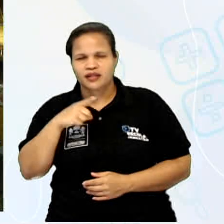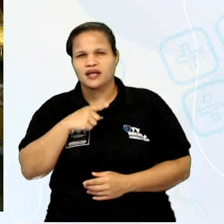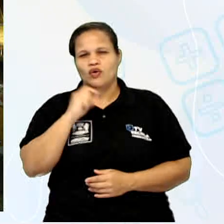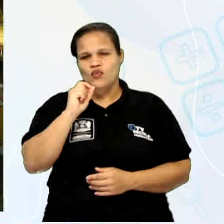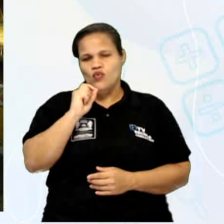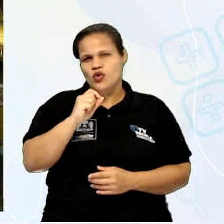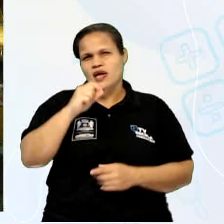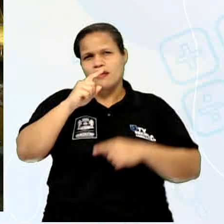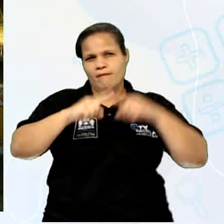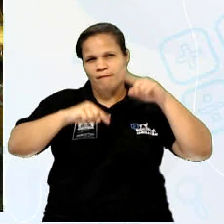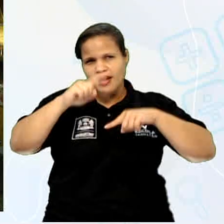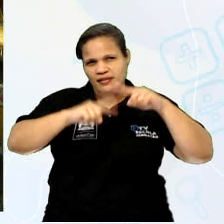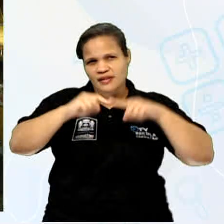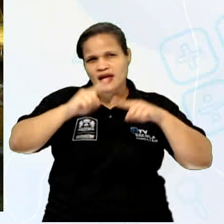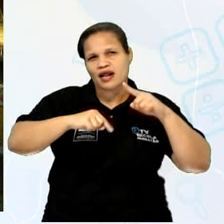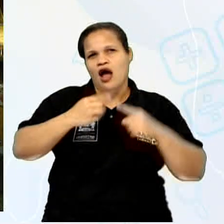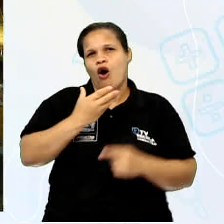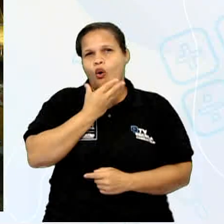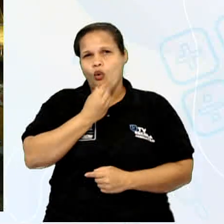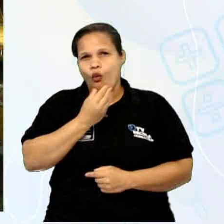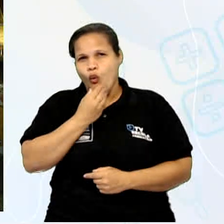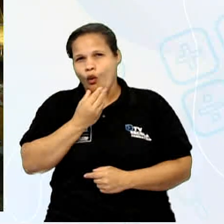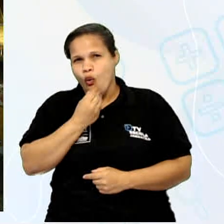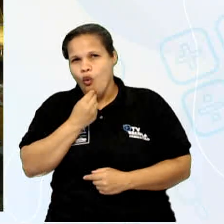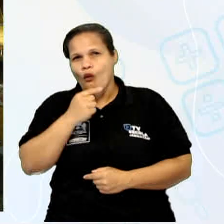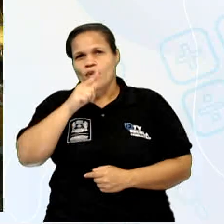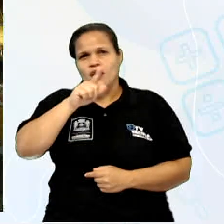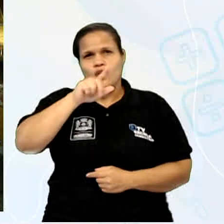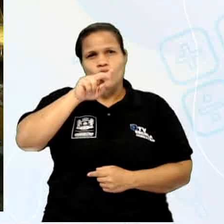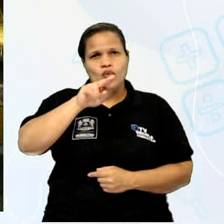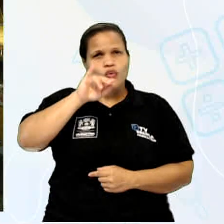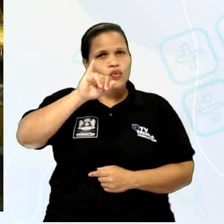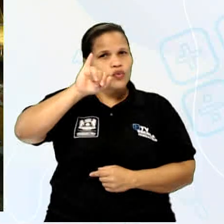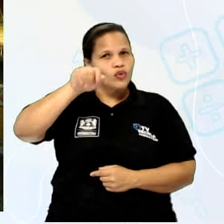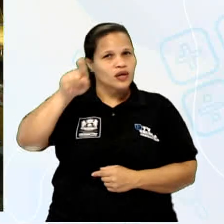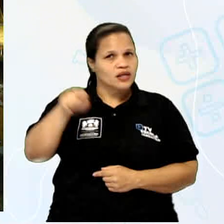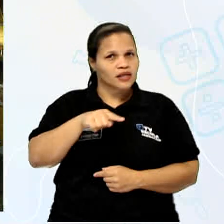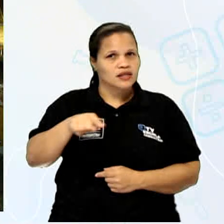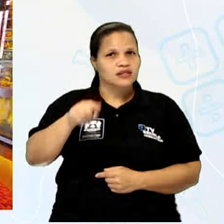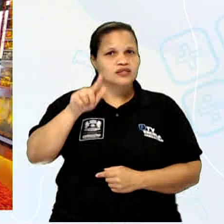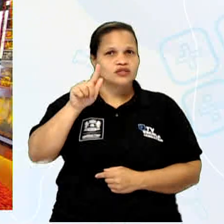Também é um lugar belíssimo para se conhecer e para conhecer a cultura nordestina.